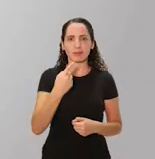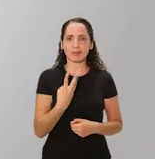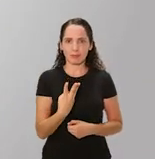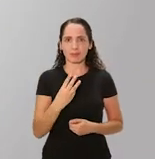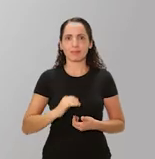13. Fizinho Fizinho Fizinho